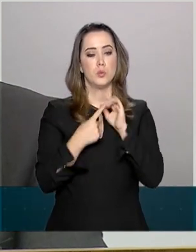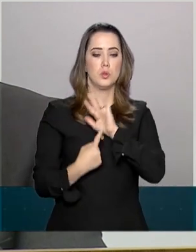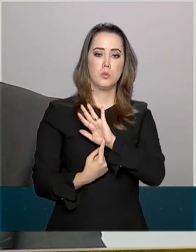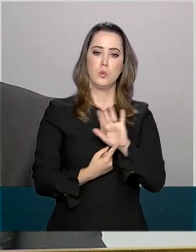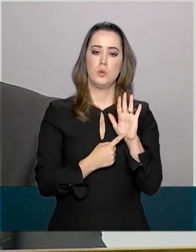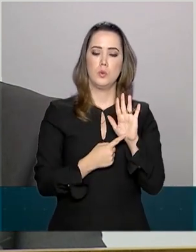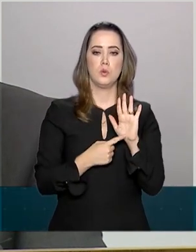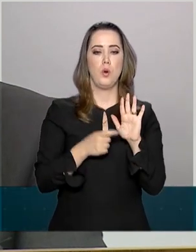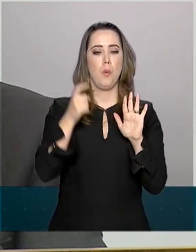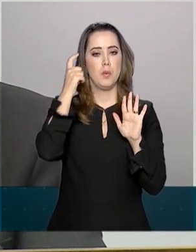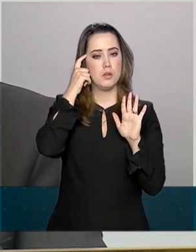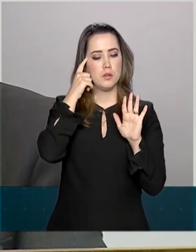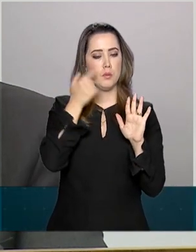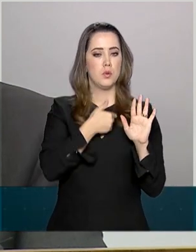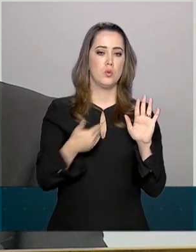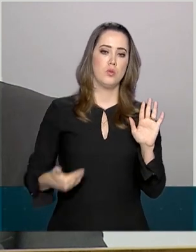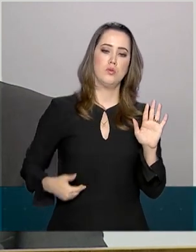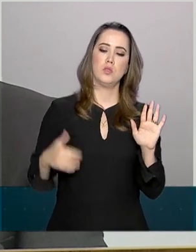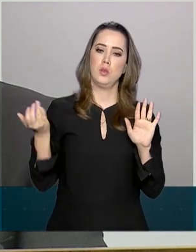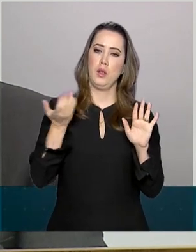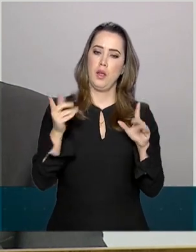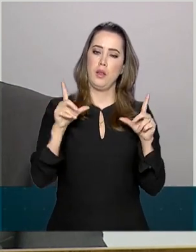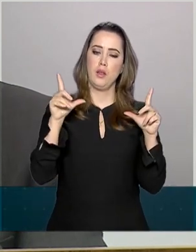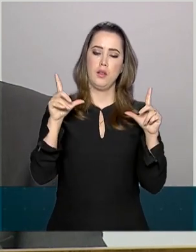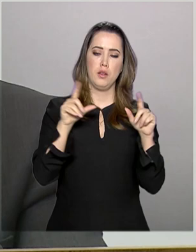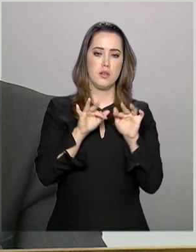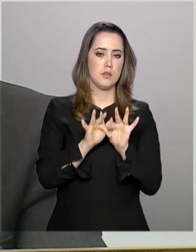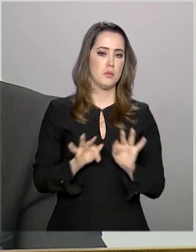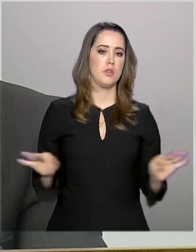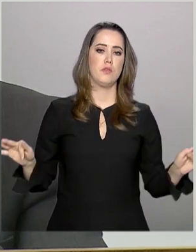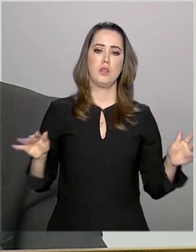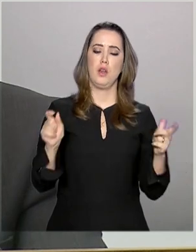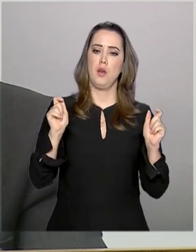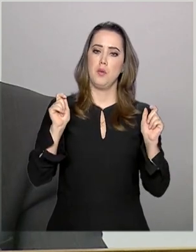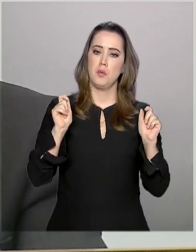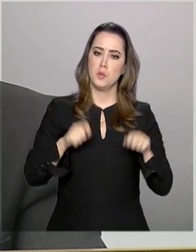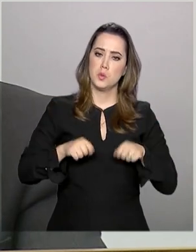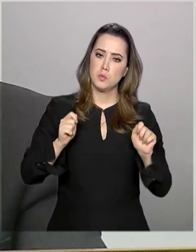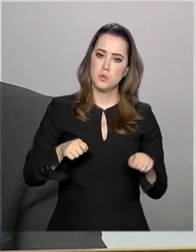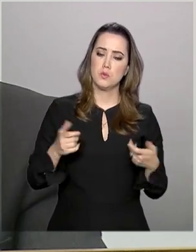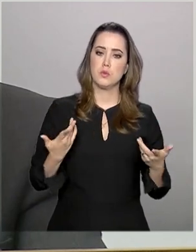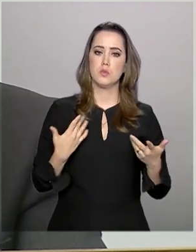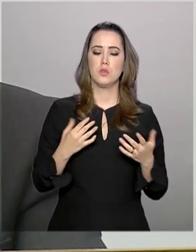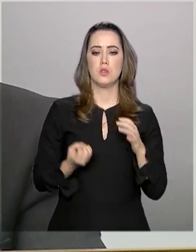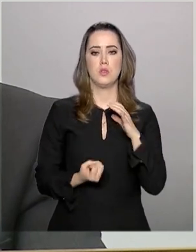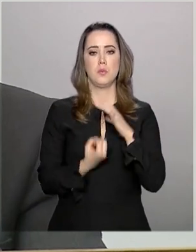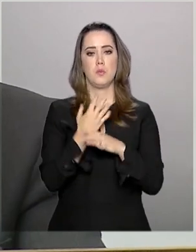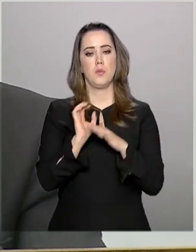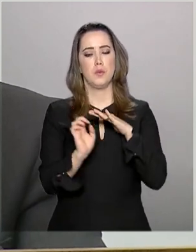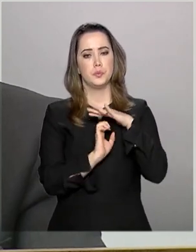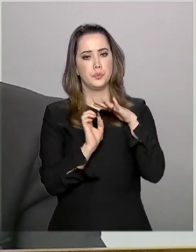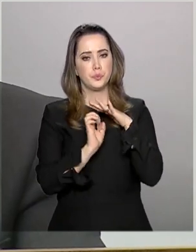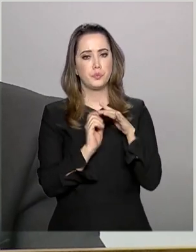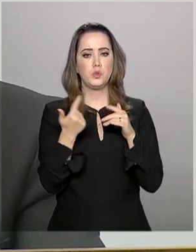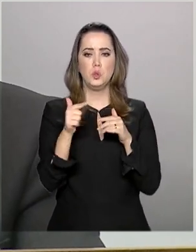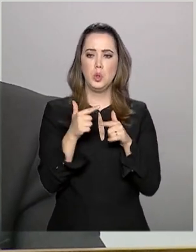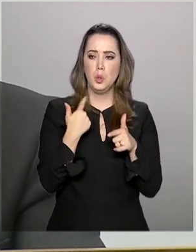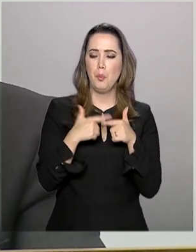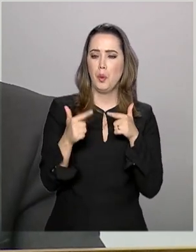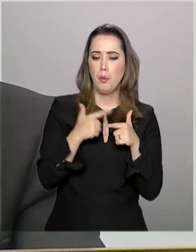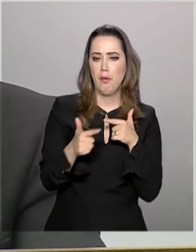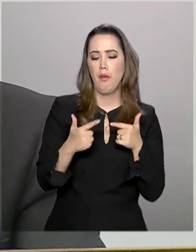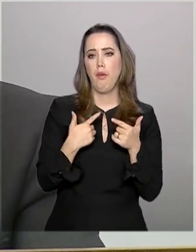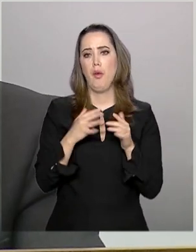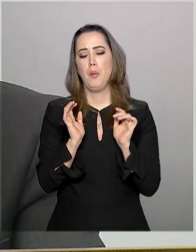dorsal do pensamento do governo, você permitir que haja o empreendedorismo sem o entrave, sem a tutela, sem a